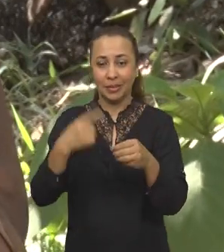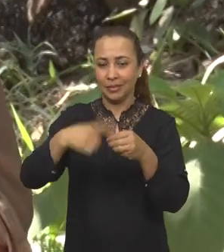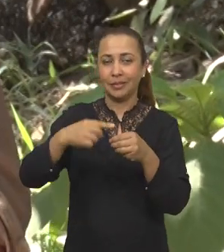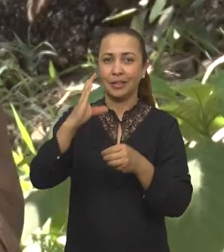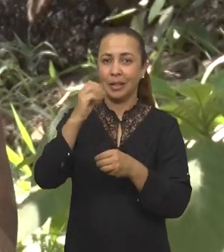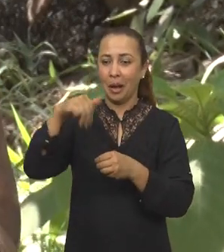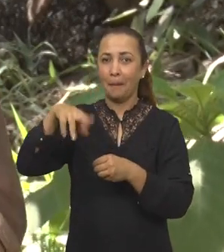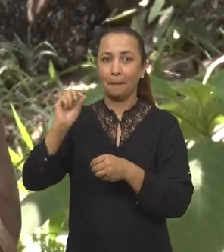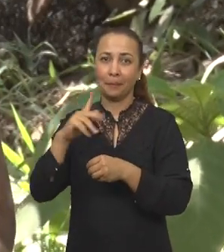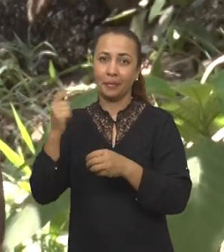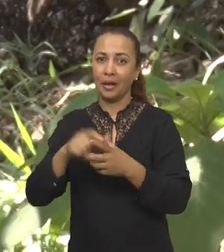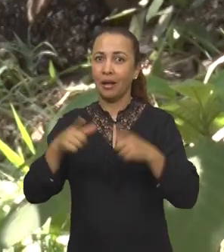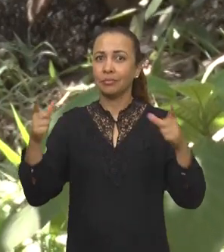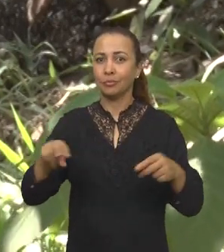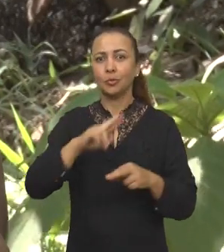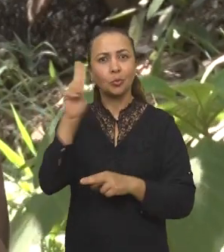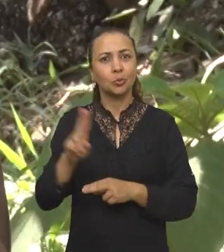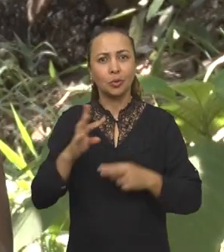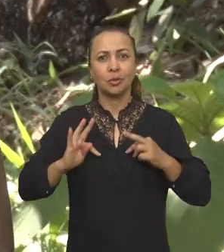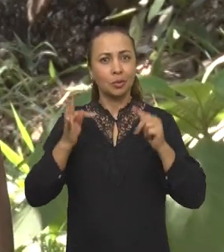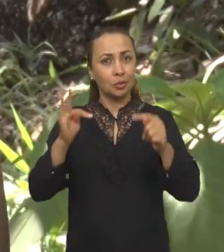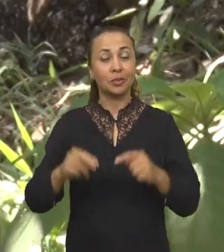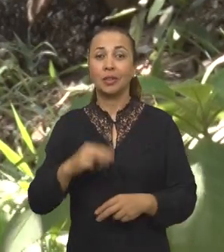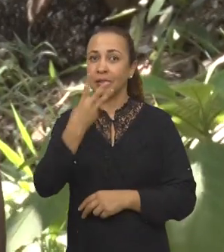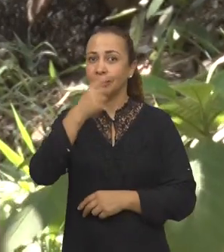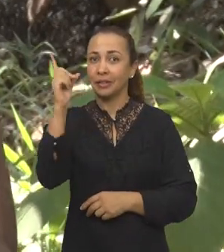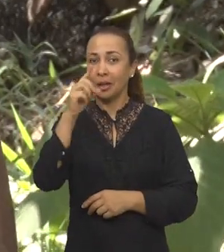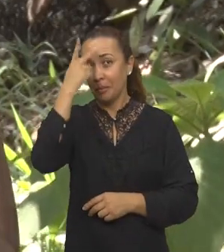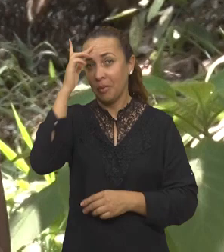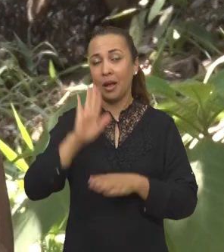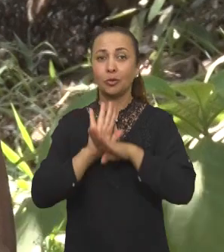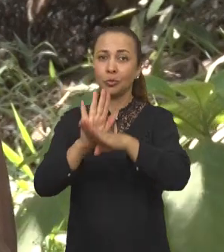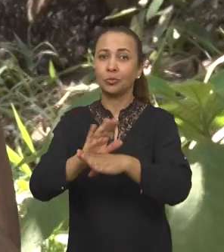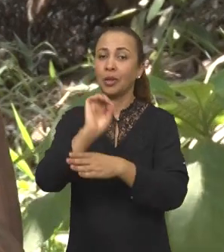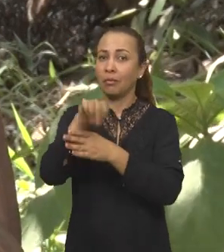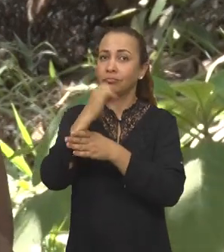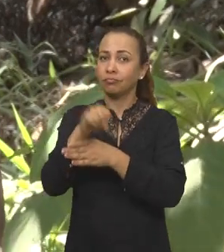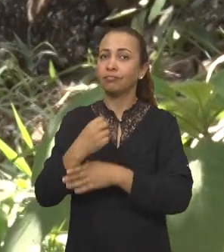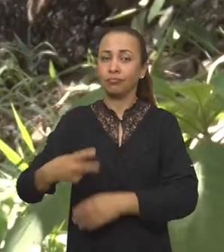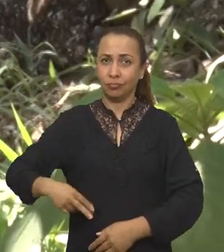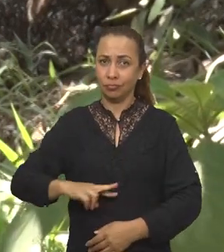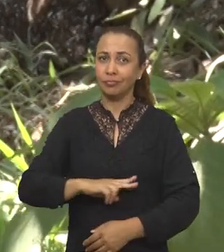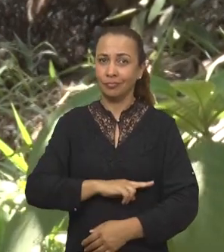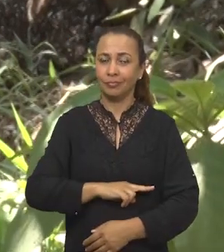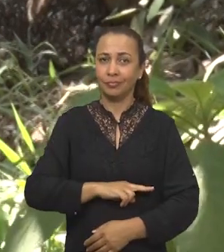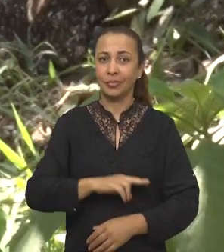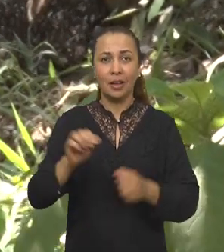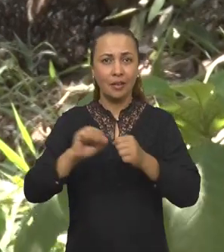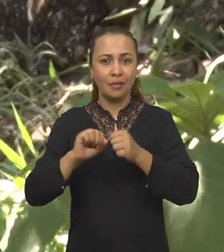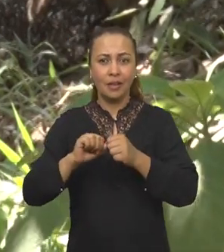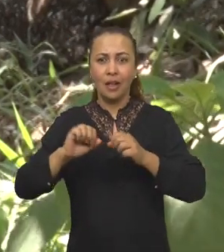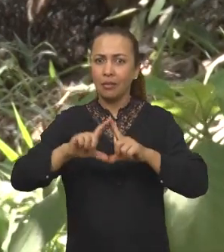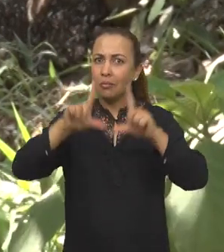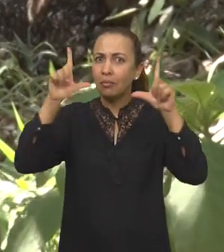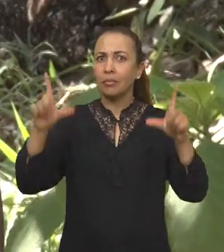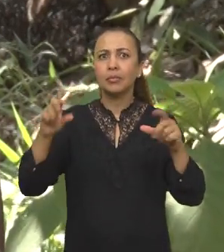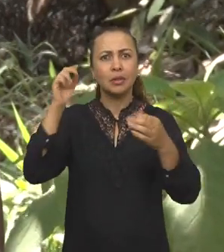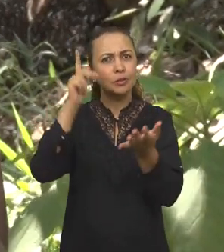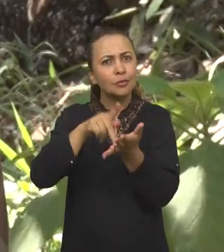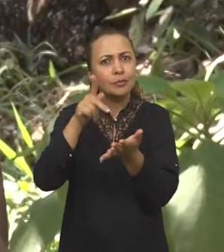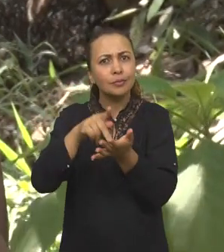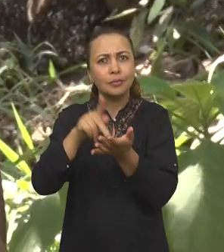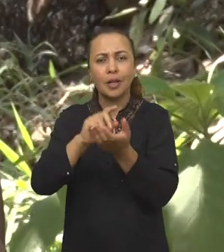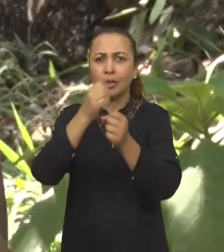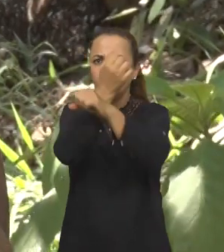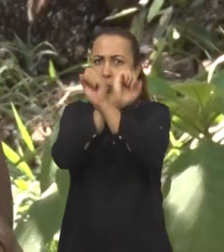estão usando tecnologia 3D para auxiliar em cirurgias ortopédicas. Eles conseguem projetar em tamanho real o